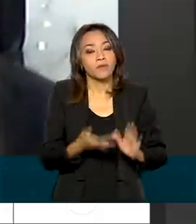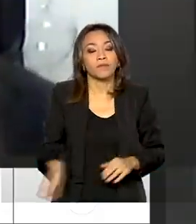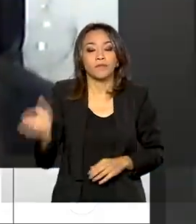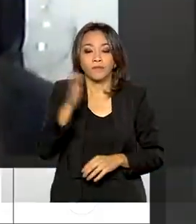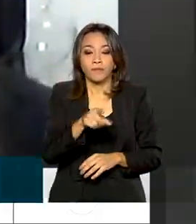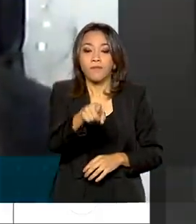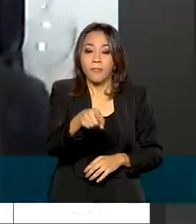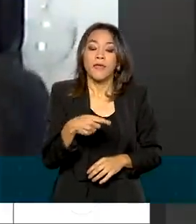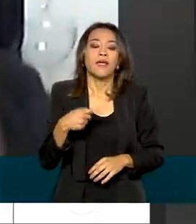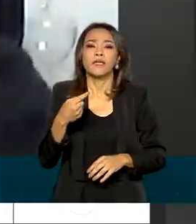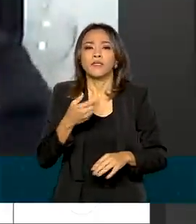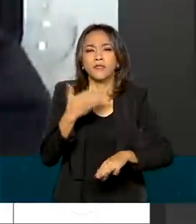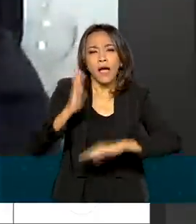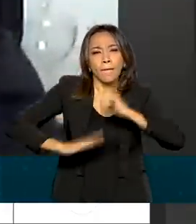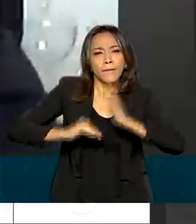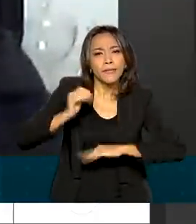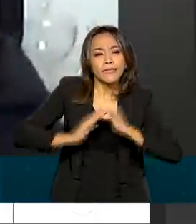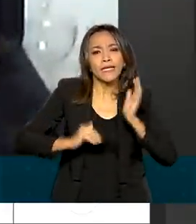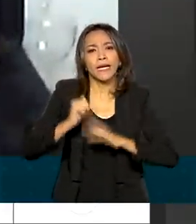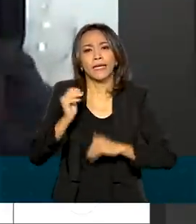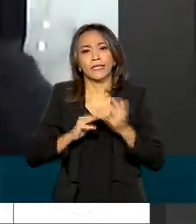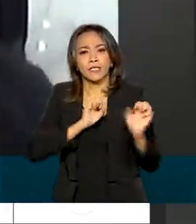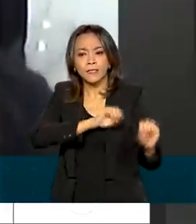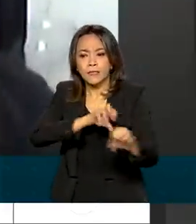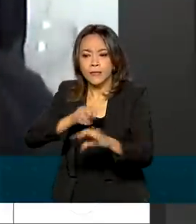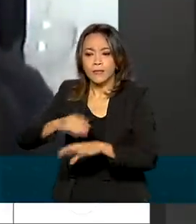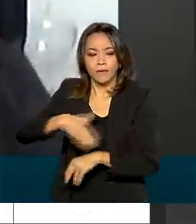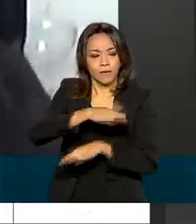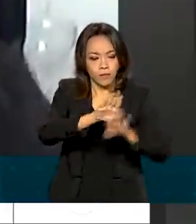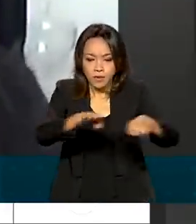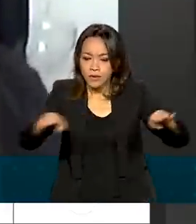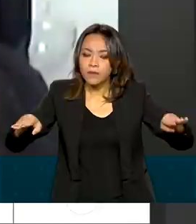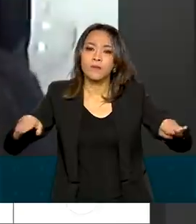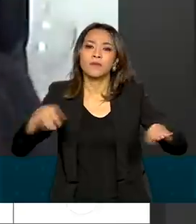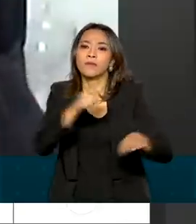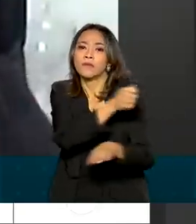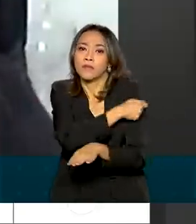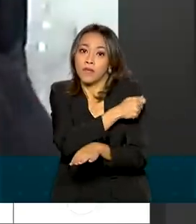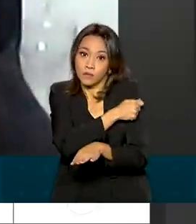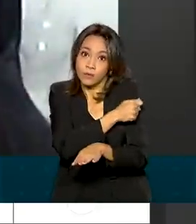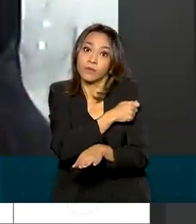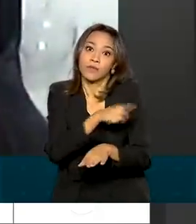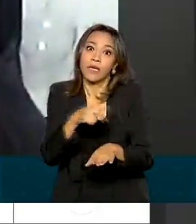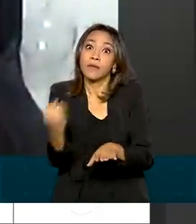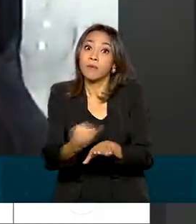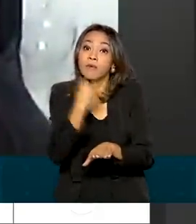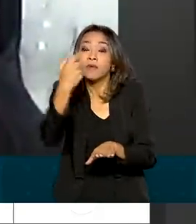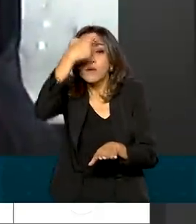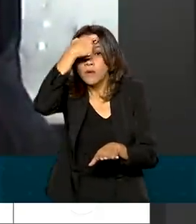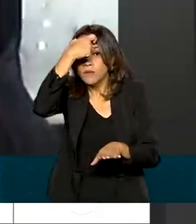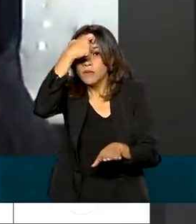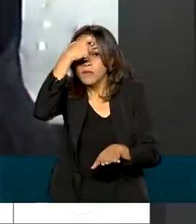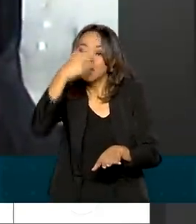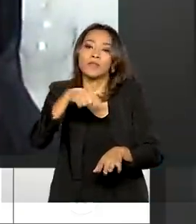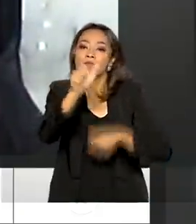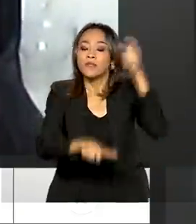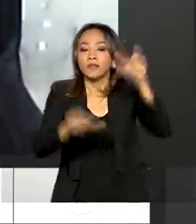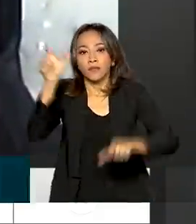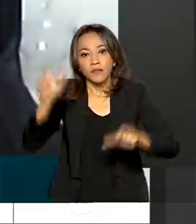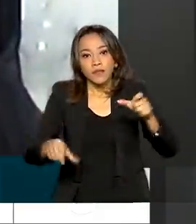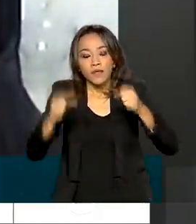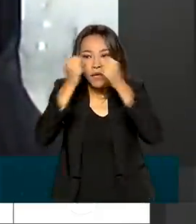alunos essas habilidades que a gente considera a importância para a consciência cidadã, a consciência que é